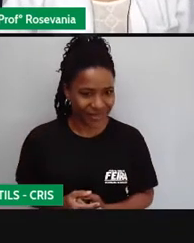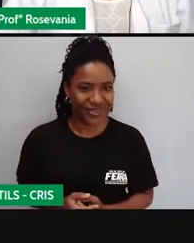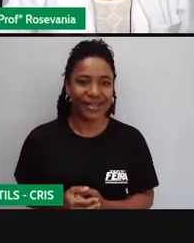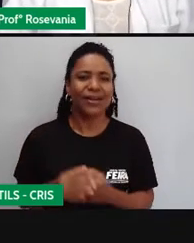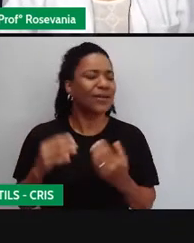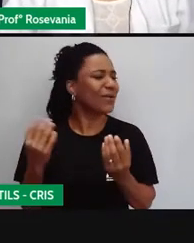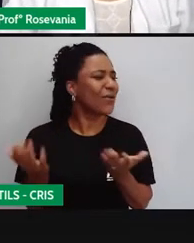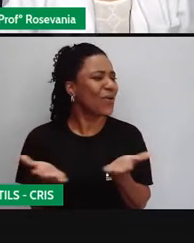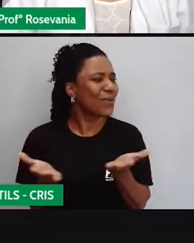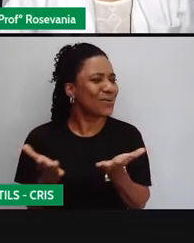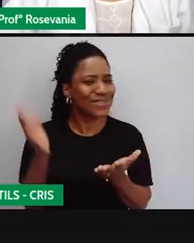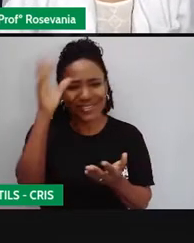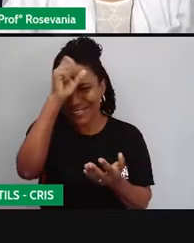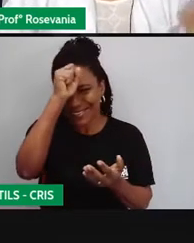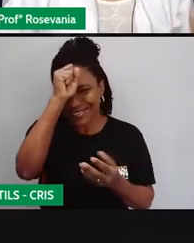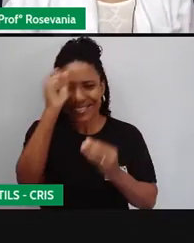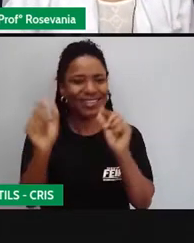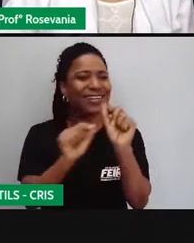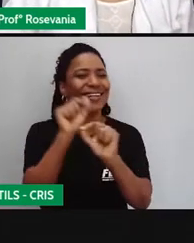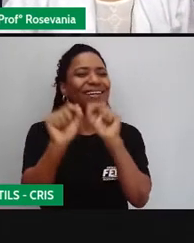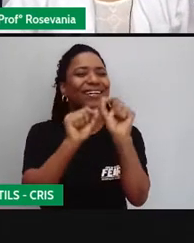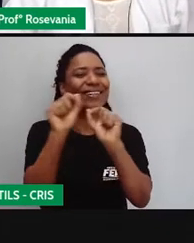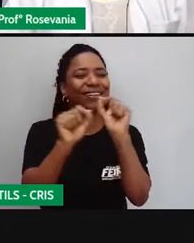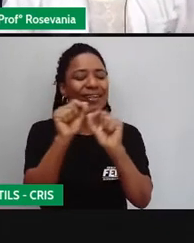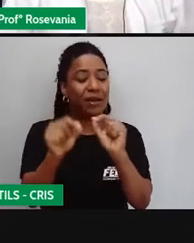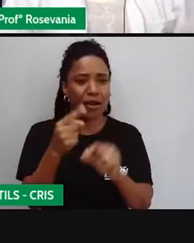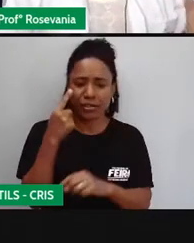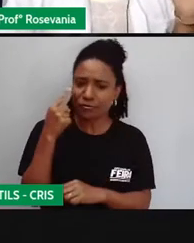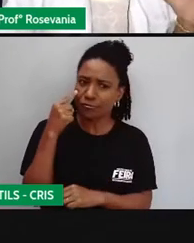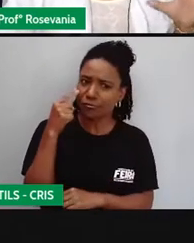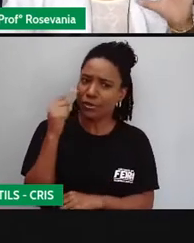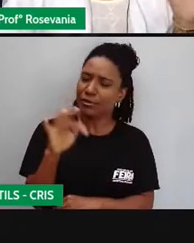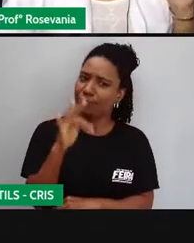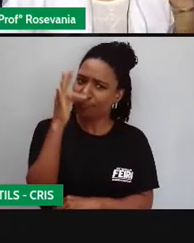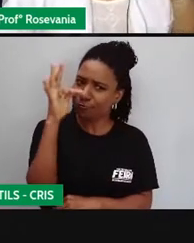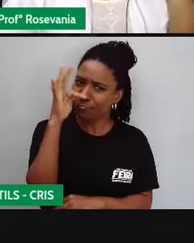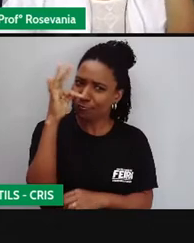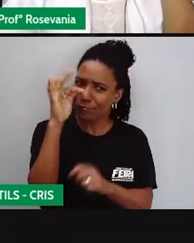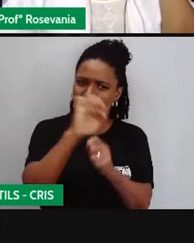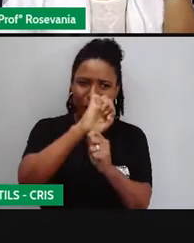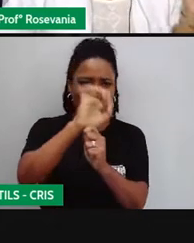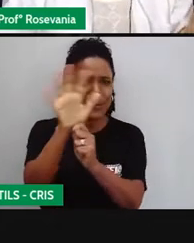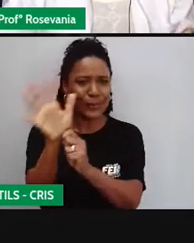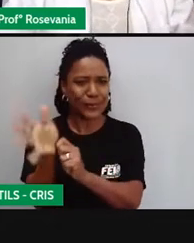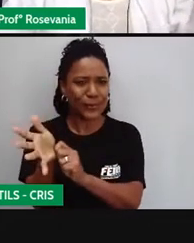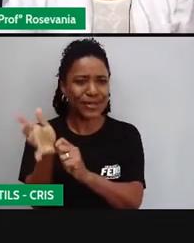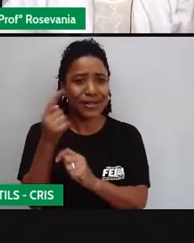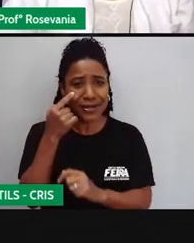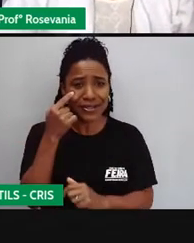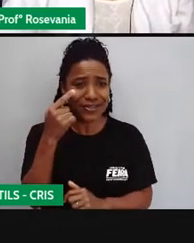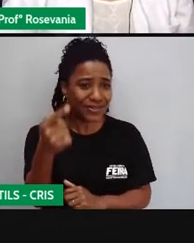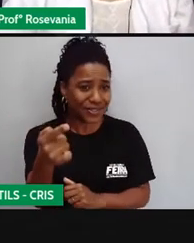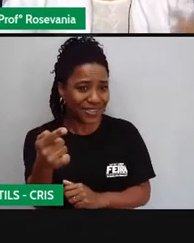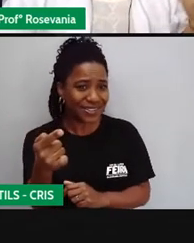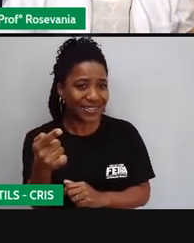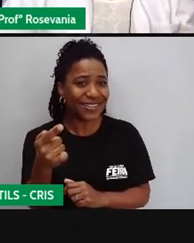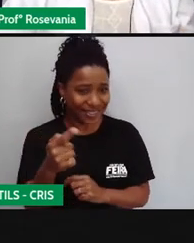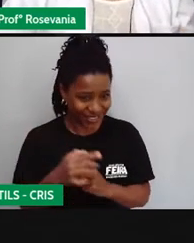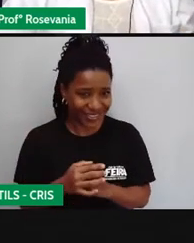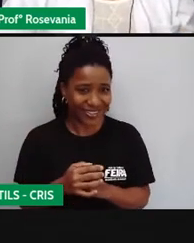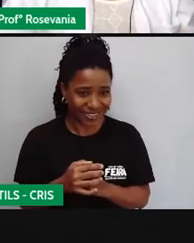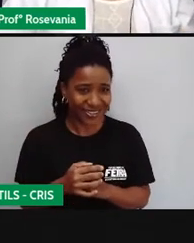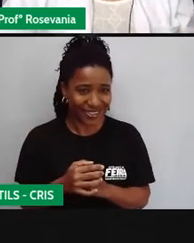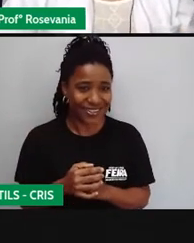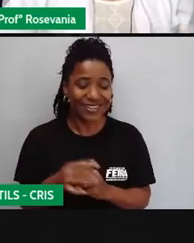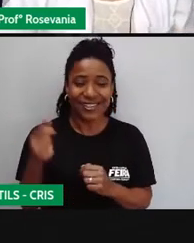Então, o que será que nós vamos aprender? Se tem esse girassol aí, então nós vamos, né? Mais ou menos chamar atenção já pra isso, que